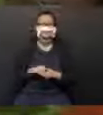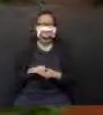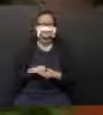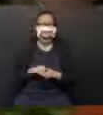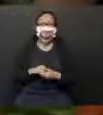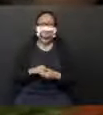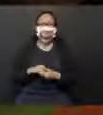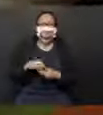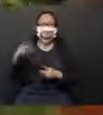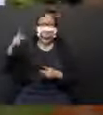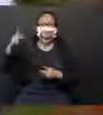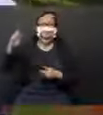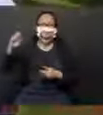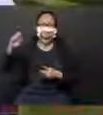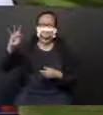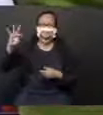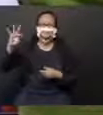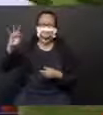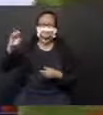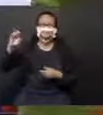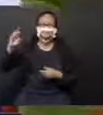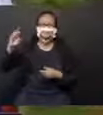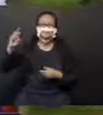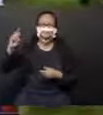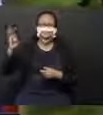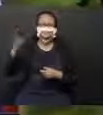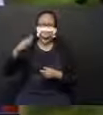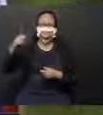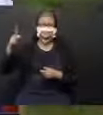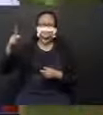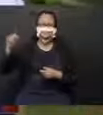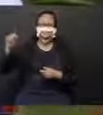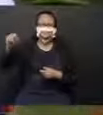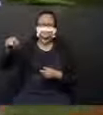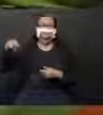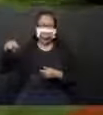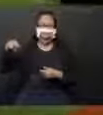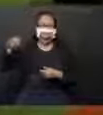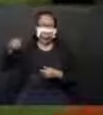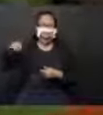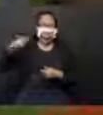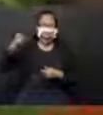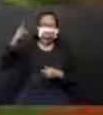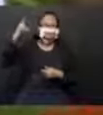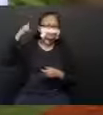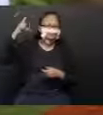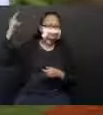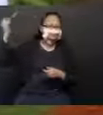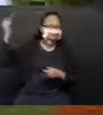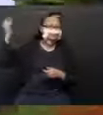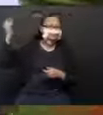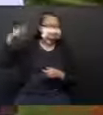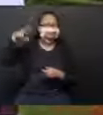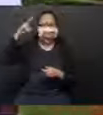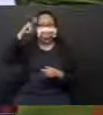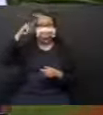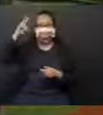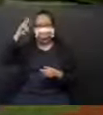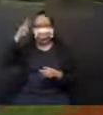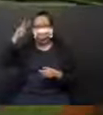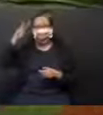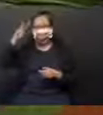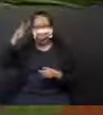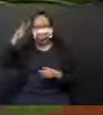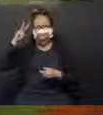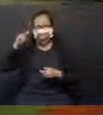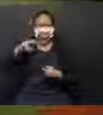Este é o Peter Pan. Lembra? Aquele menino que vivia lá na Terra do Nunca. Não queria